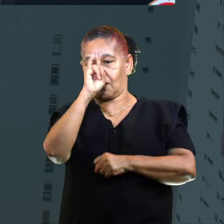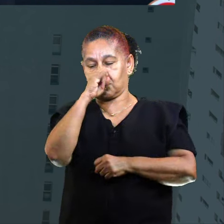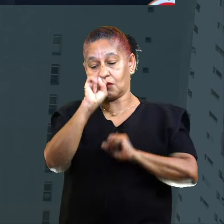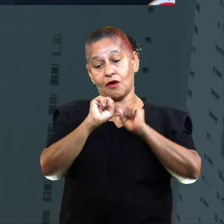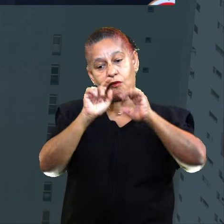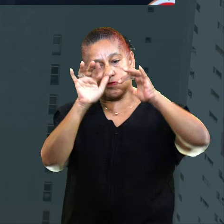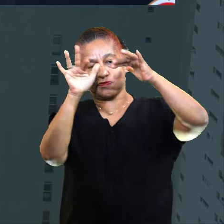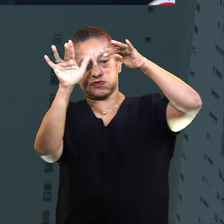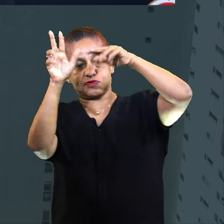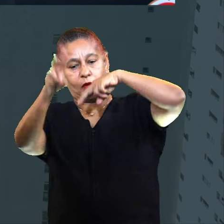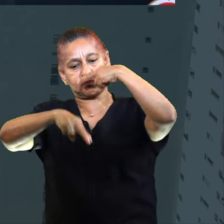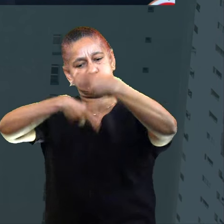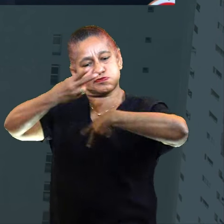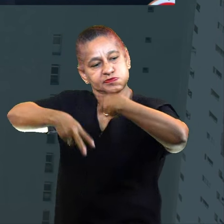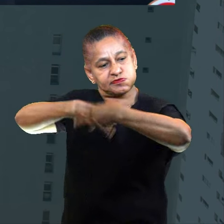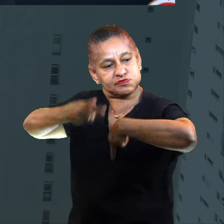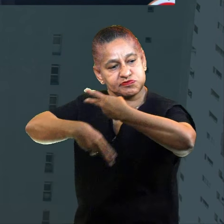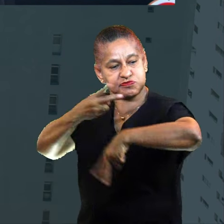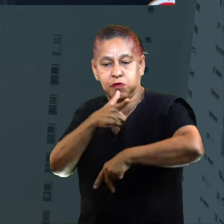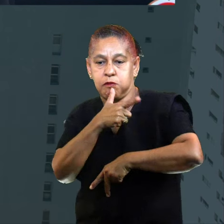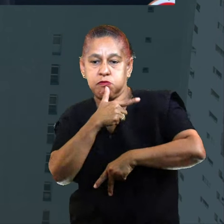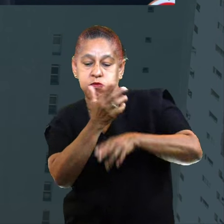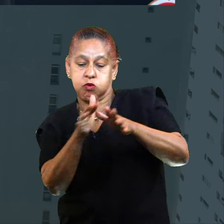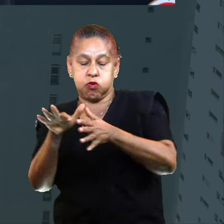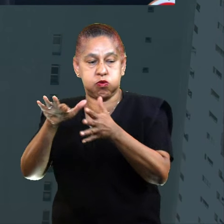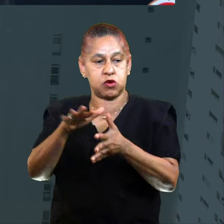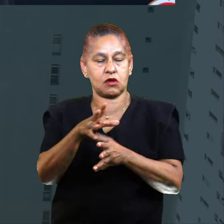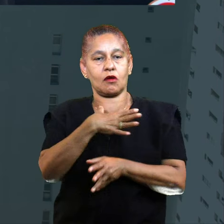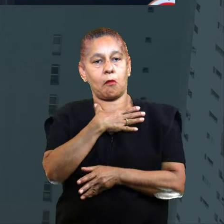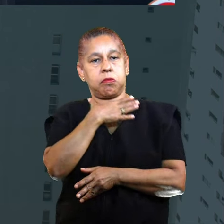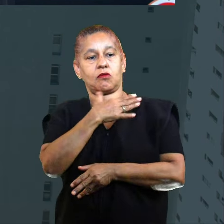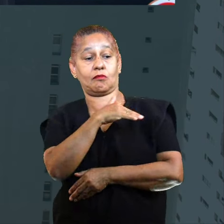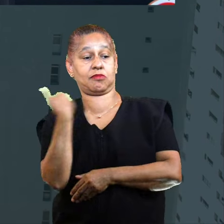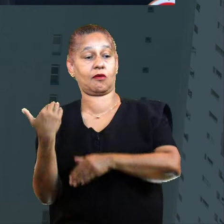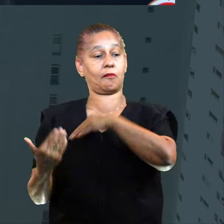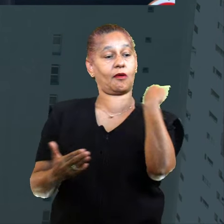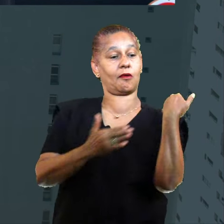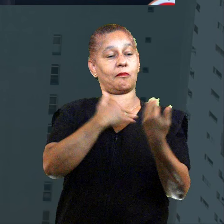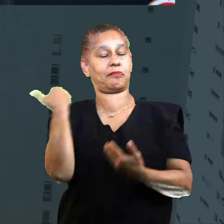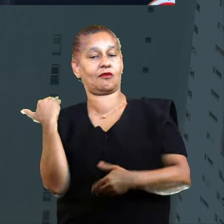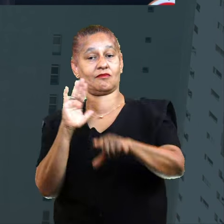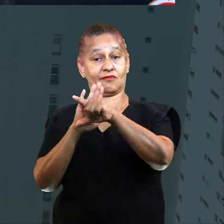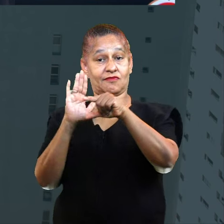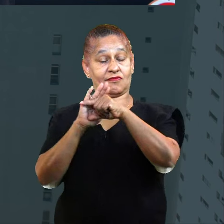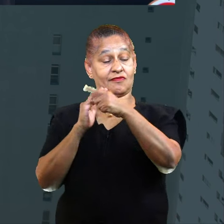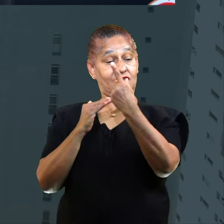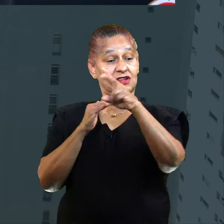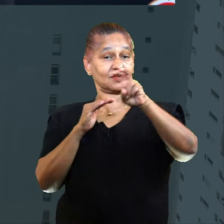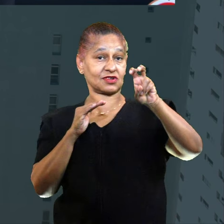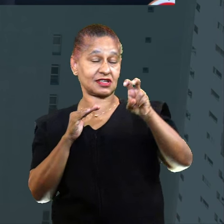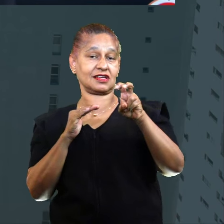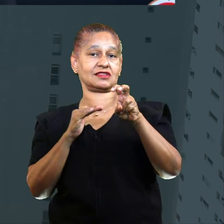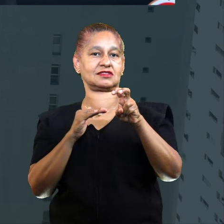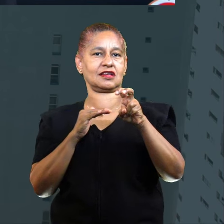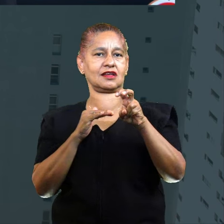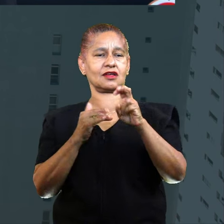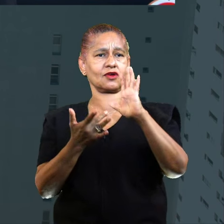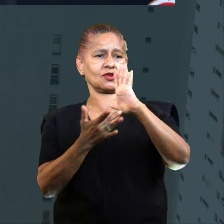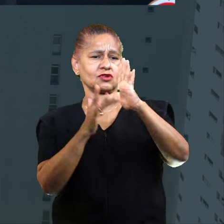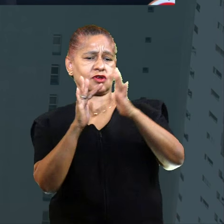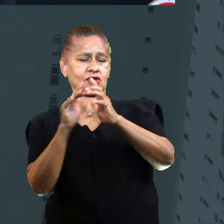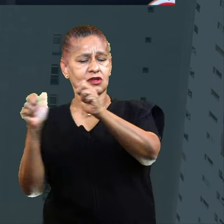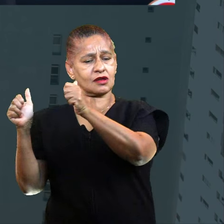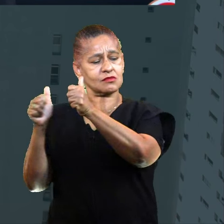precipício abaixo em direção ao mar. E nele se afogou. Verso de número 15, Quando se aproximaram de